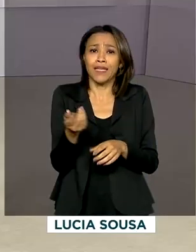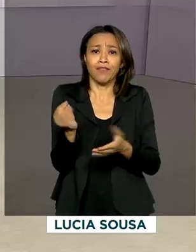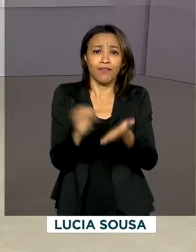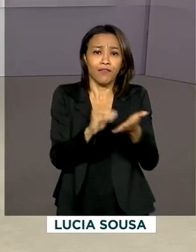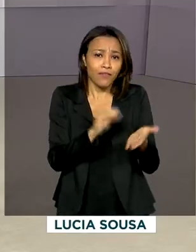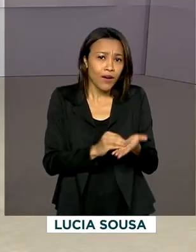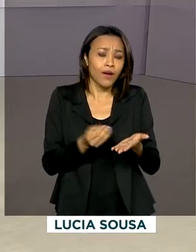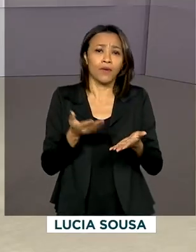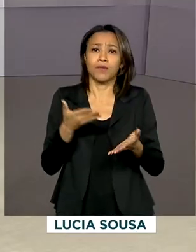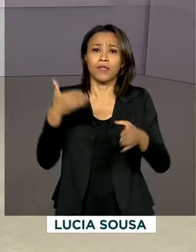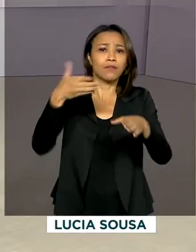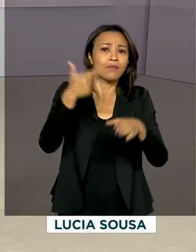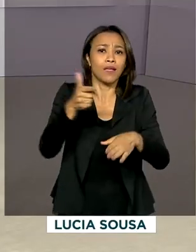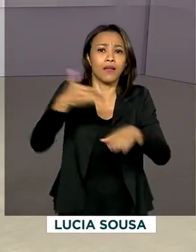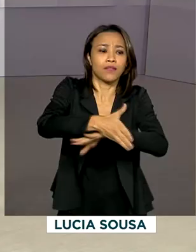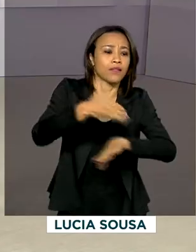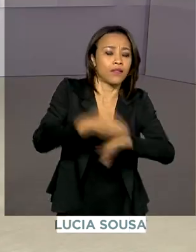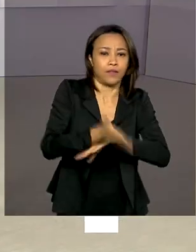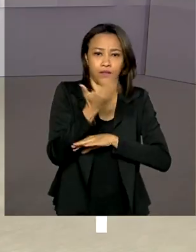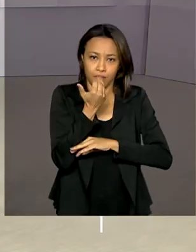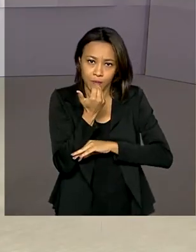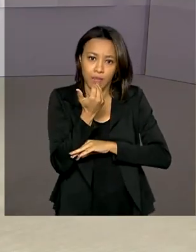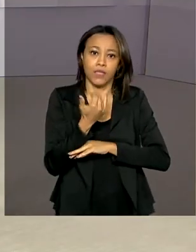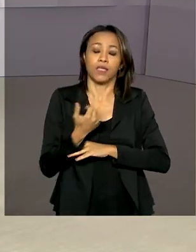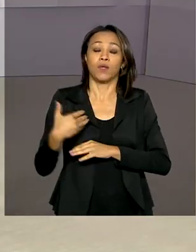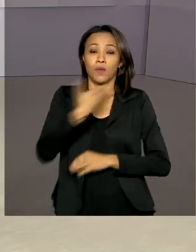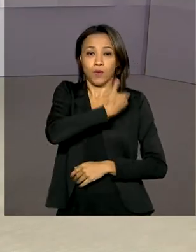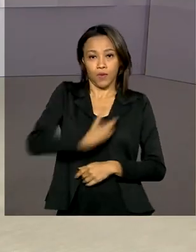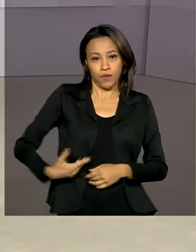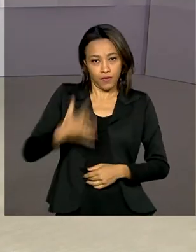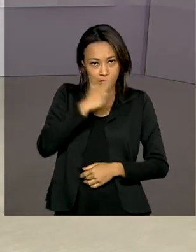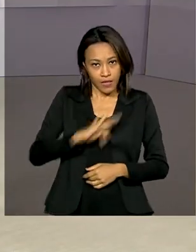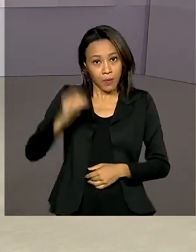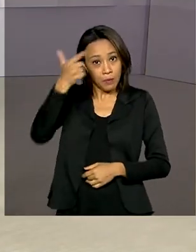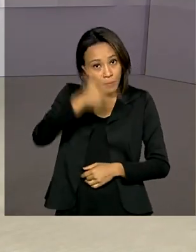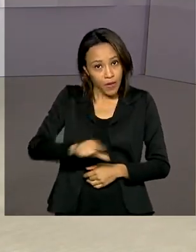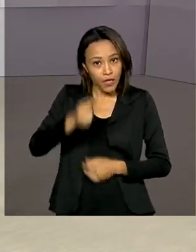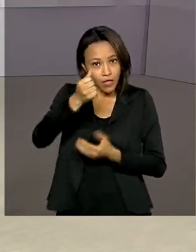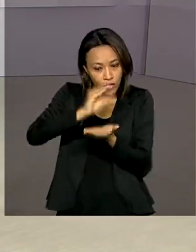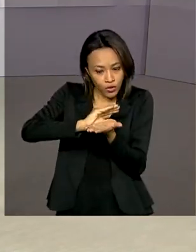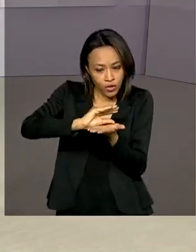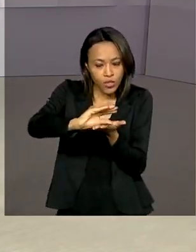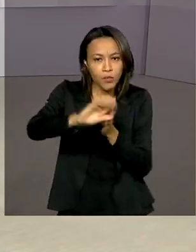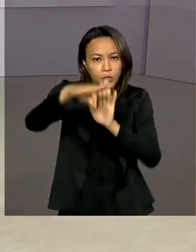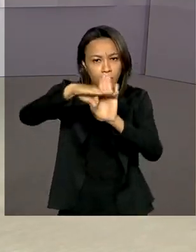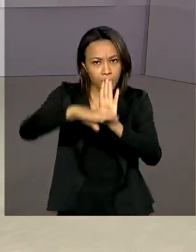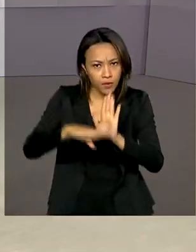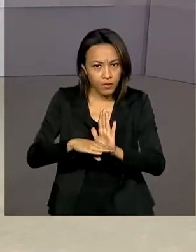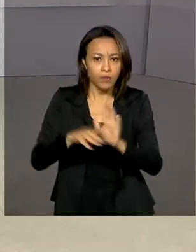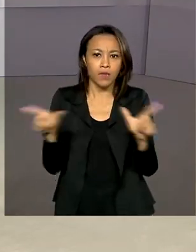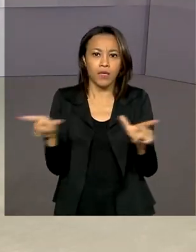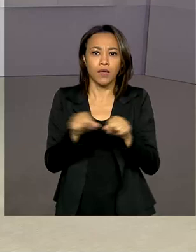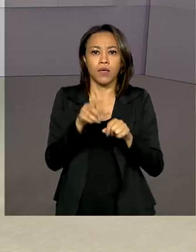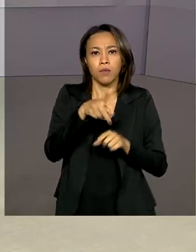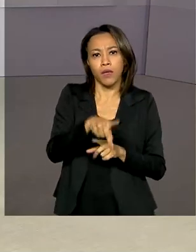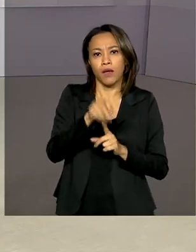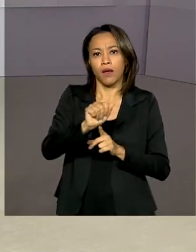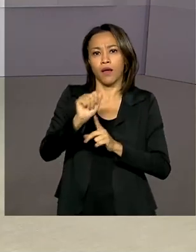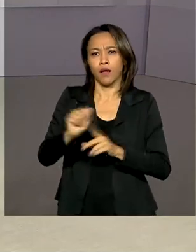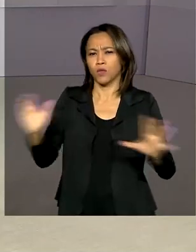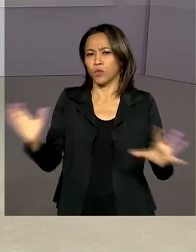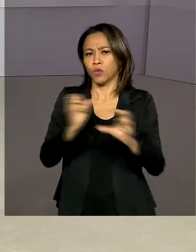O governo federal determinou um novo repasse para o Programa de Aquisição de Alimentos, o PAA. Ao todo, são quase